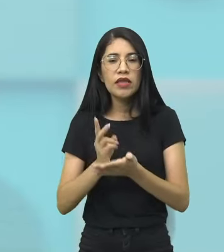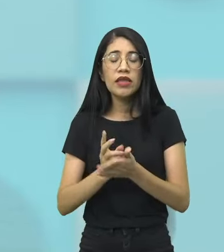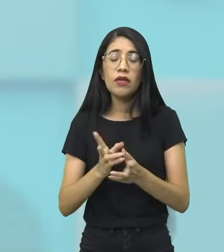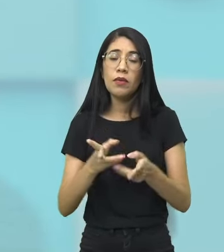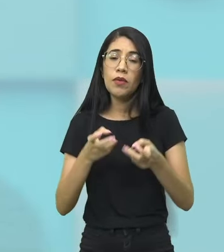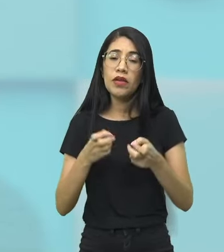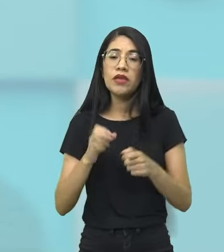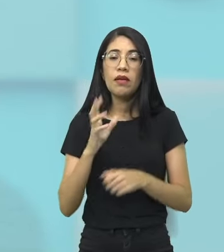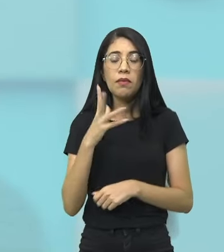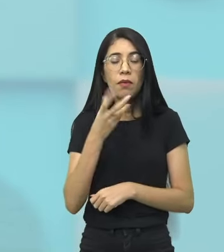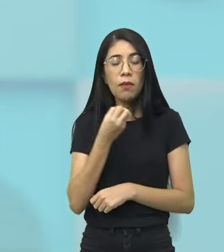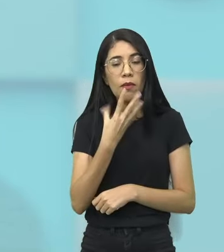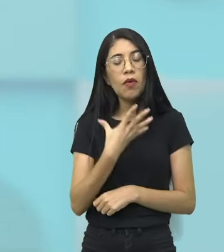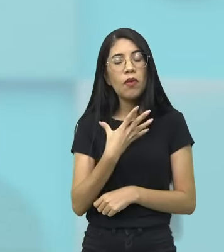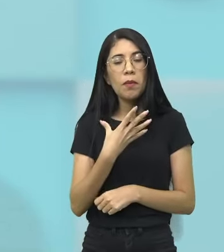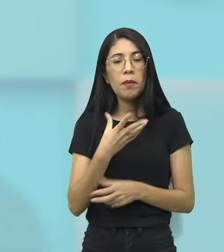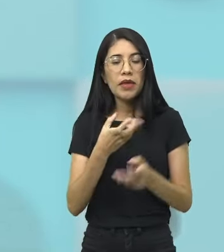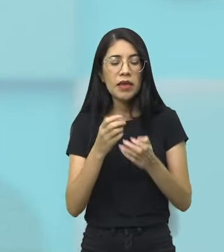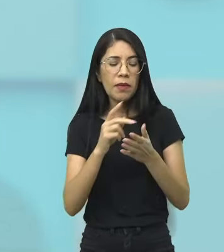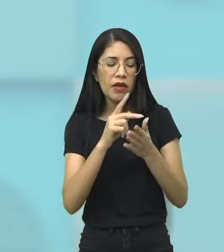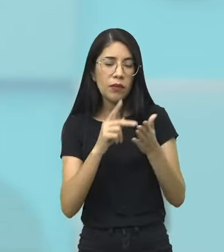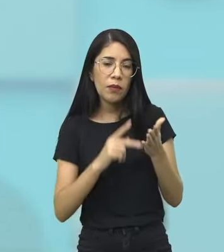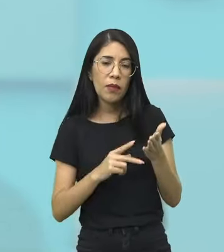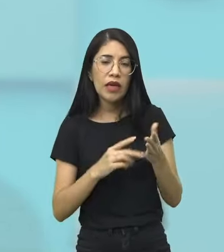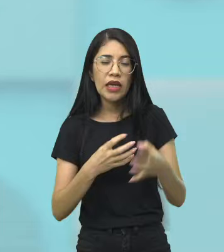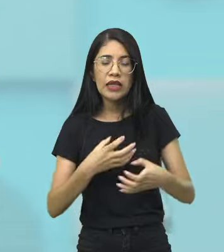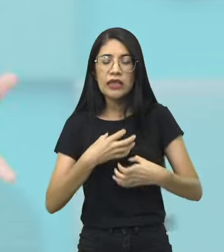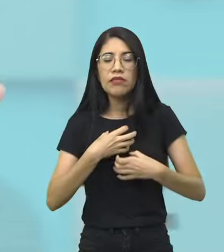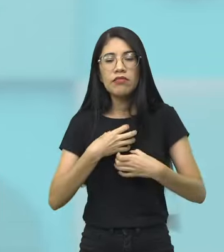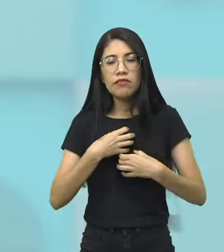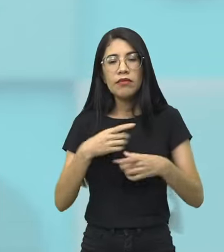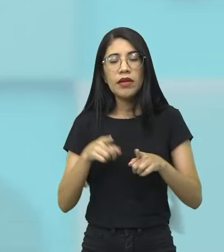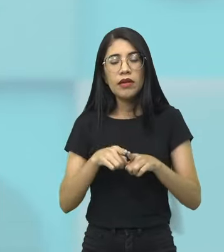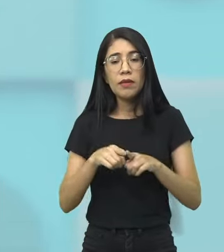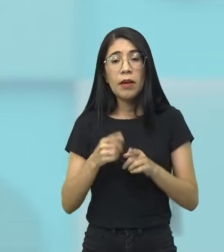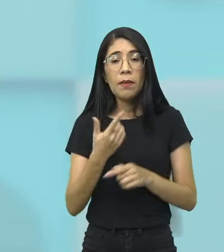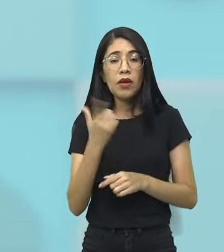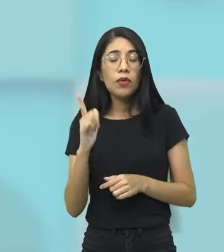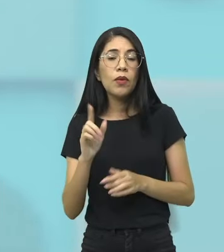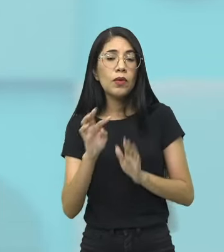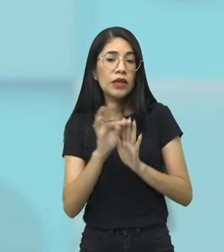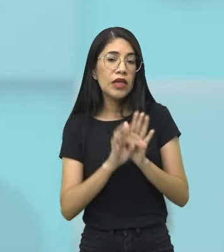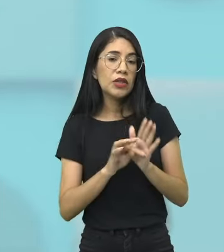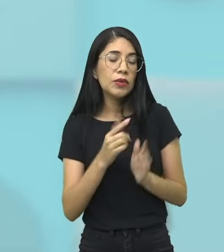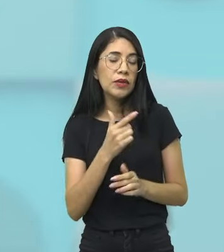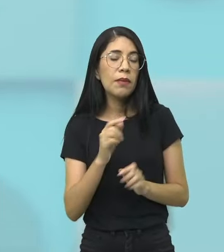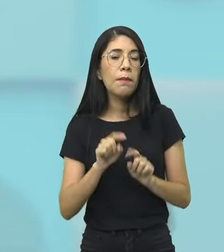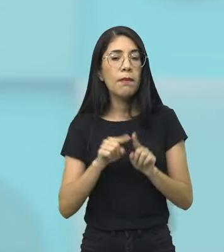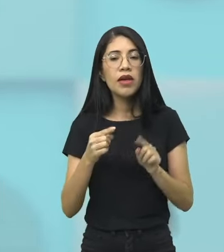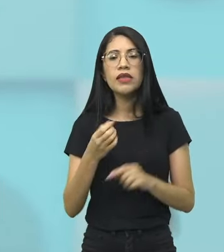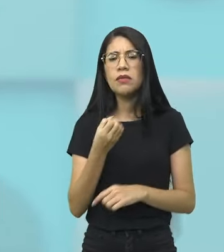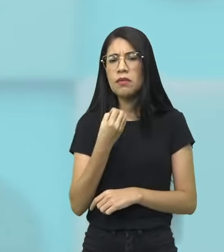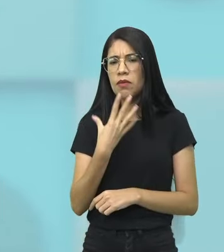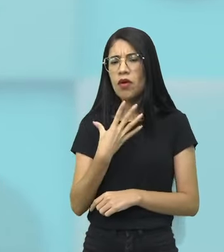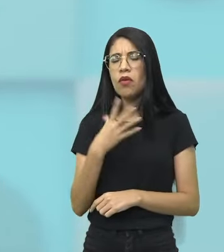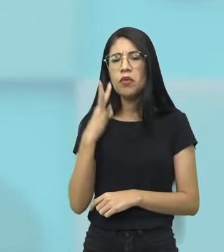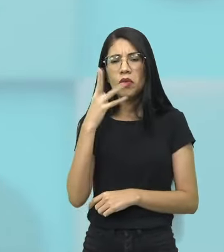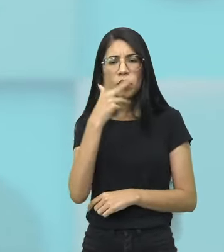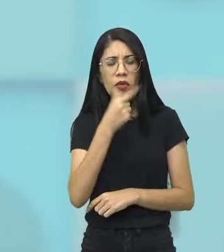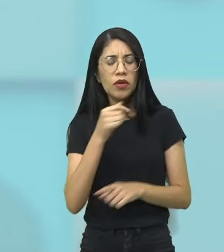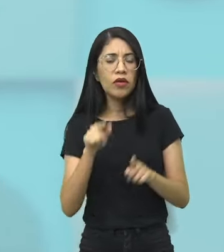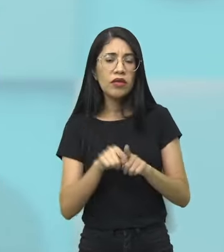cadência. Porque dá uma inspiração. Já no outro não tem, mas não deixa de ter o seu lado bonito, né? Vejo ali,